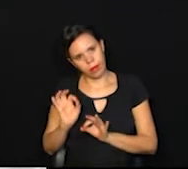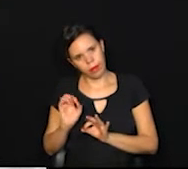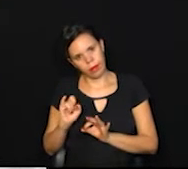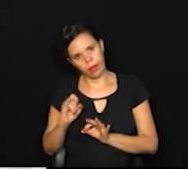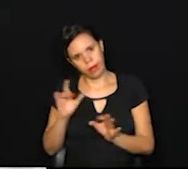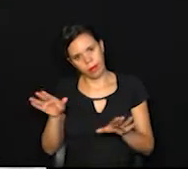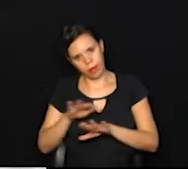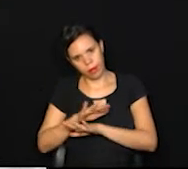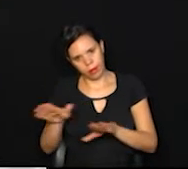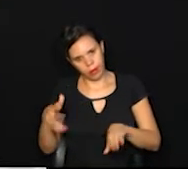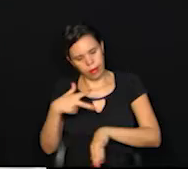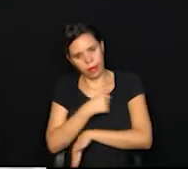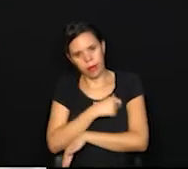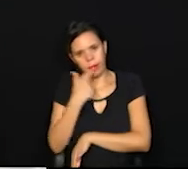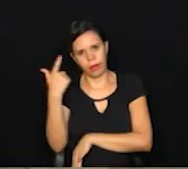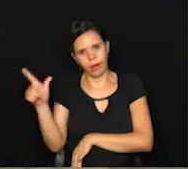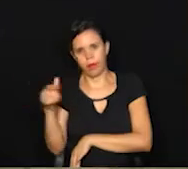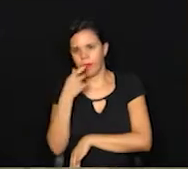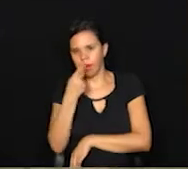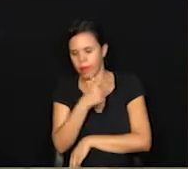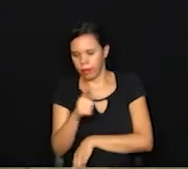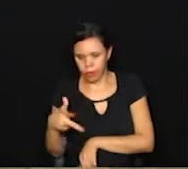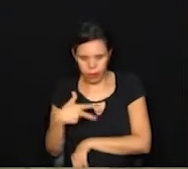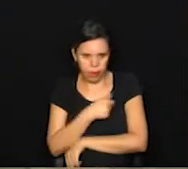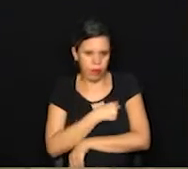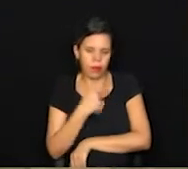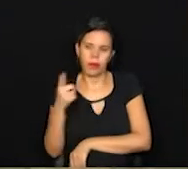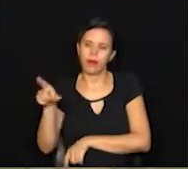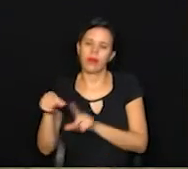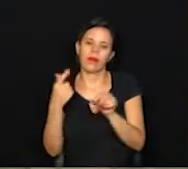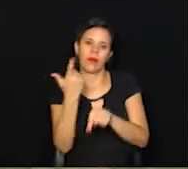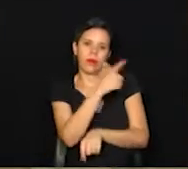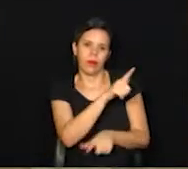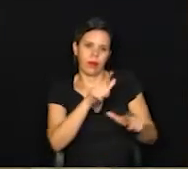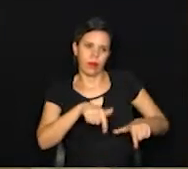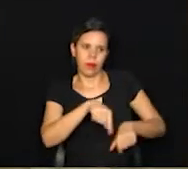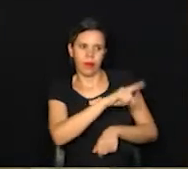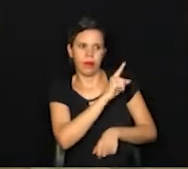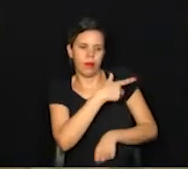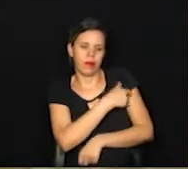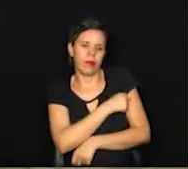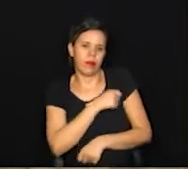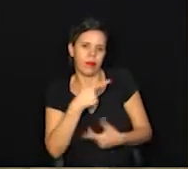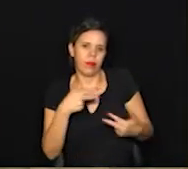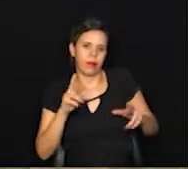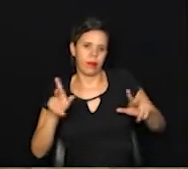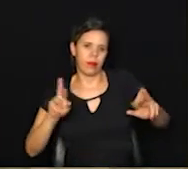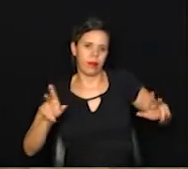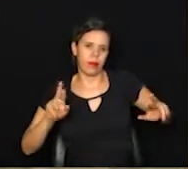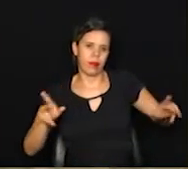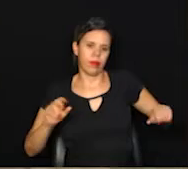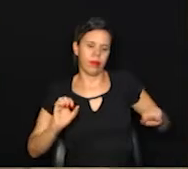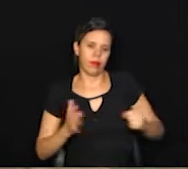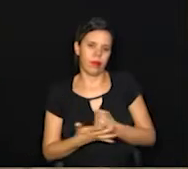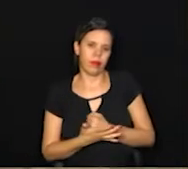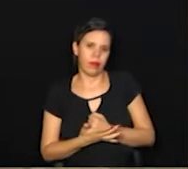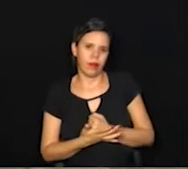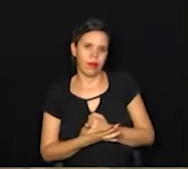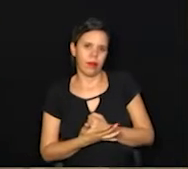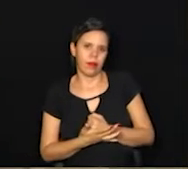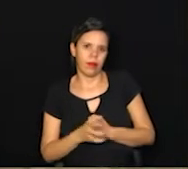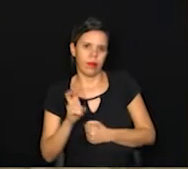também acabar as doses, vai dizer, não tem vacina, aí você escolhe outro. Então, coisas diferentes. Covid-19,